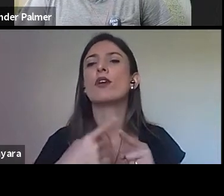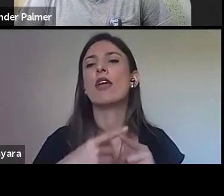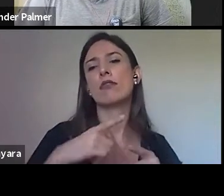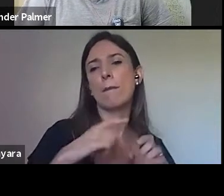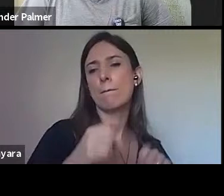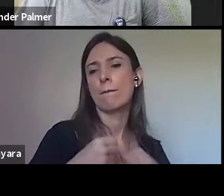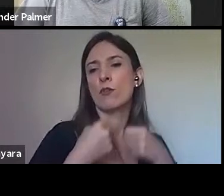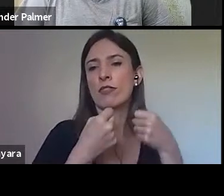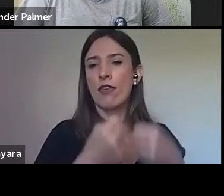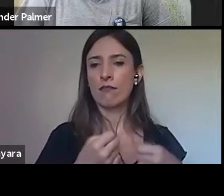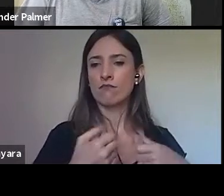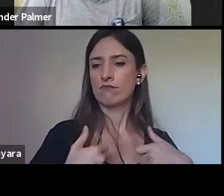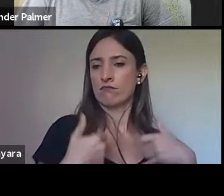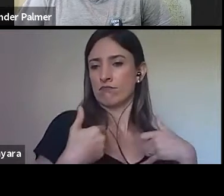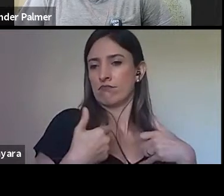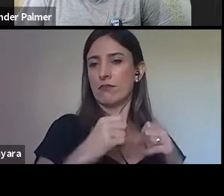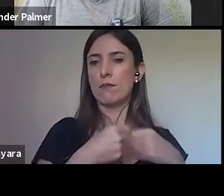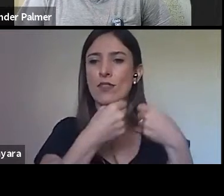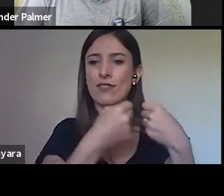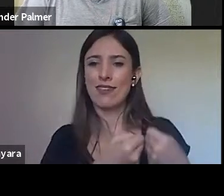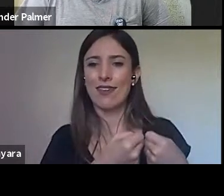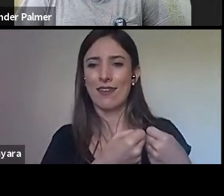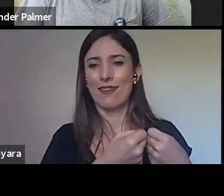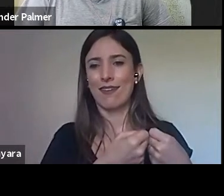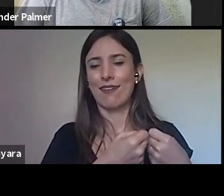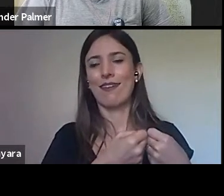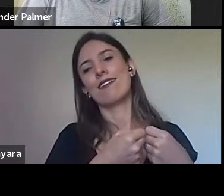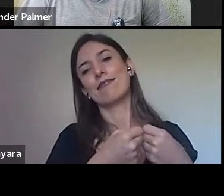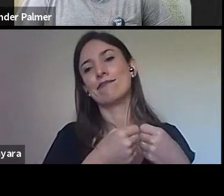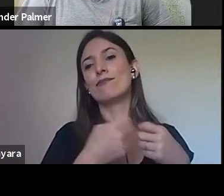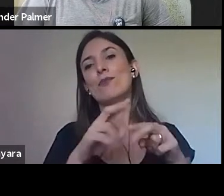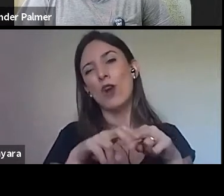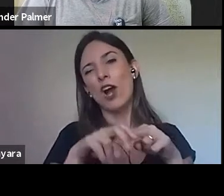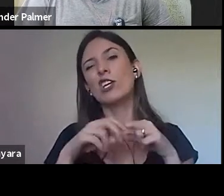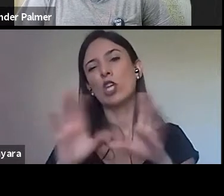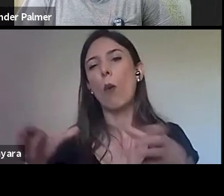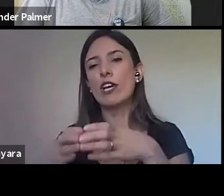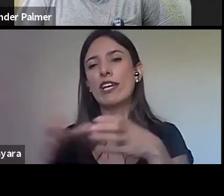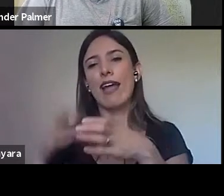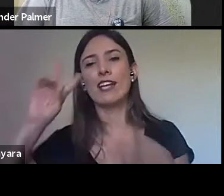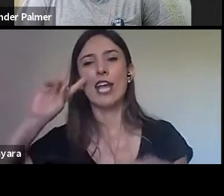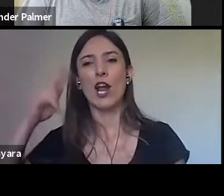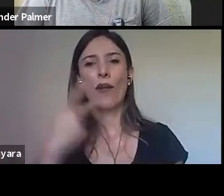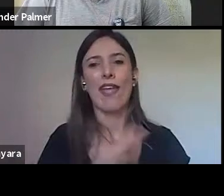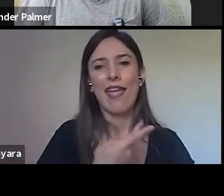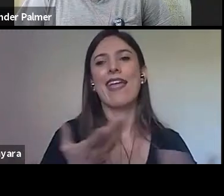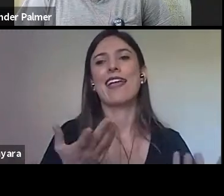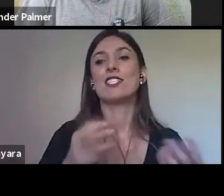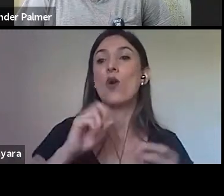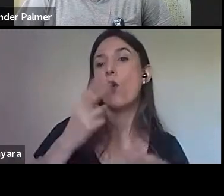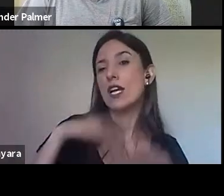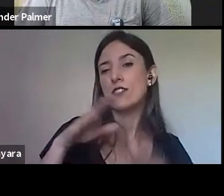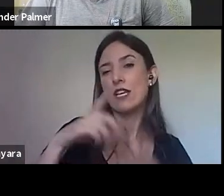à comunidade, à sociedade local ou o poder que ele tinha junto ao peito.